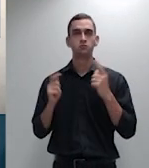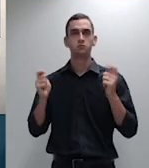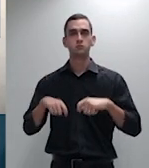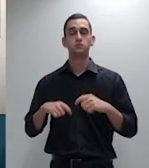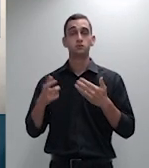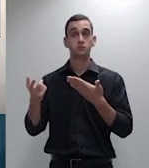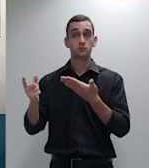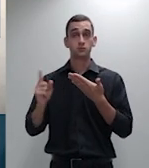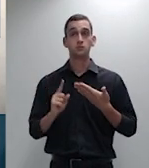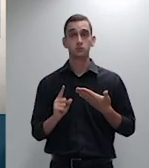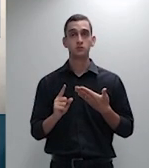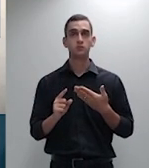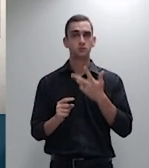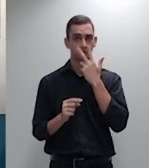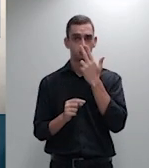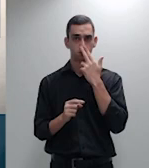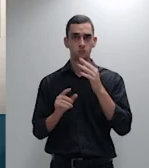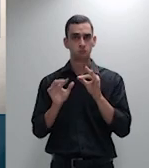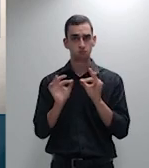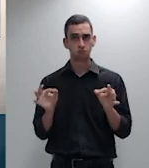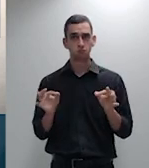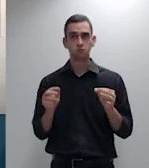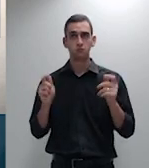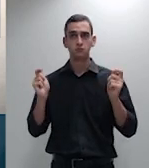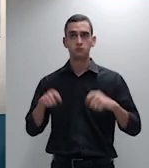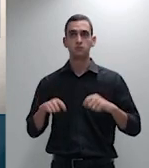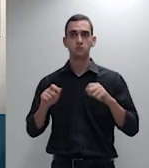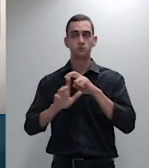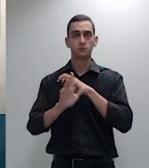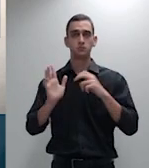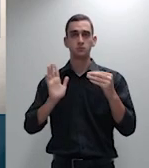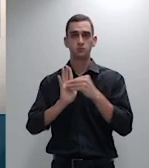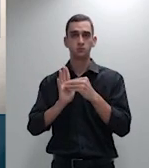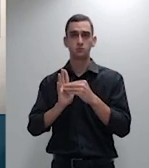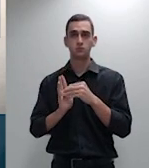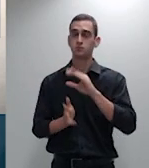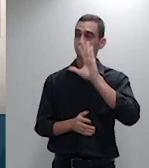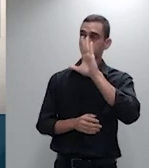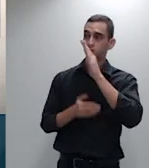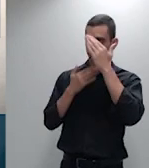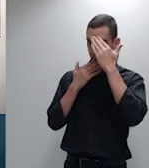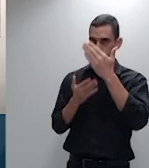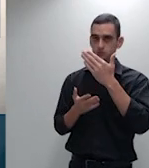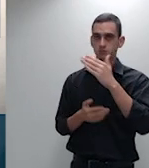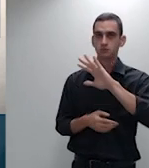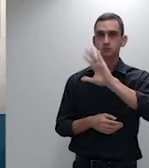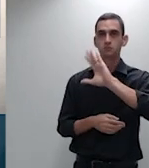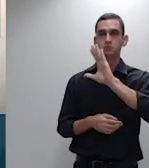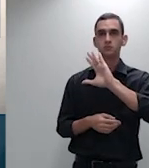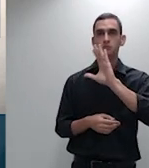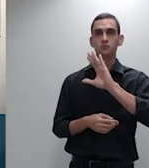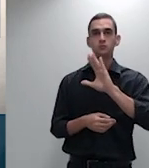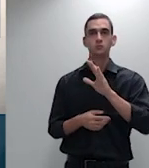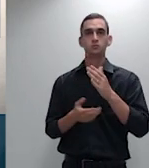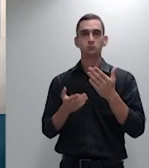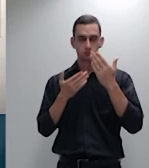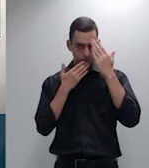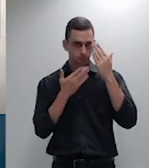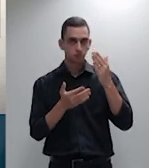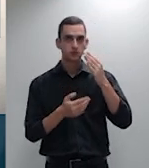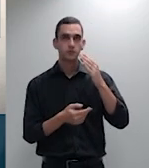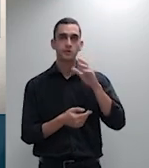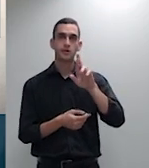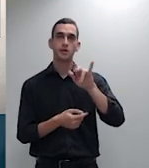talvez ir pela emenda muito obrigado até logo muito obrigado ministro as duas